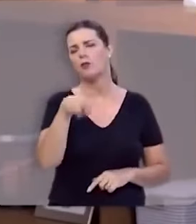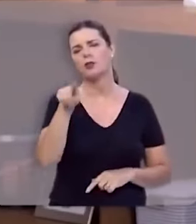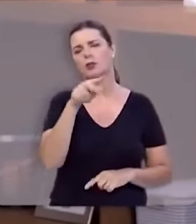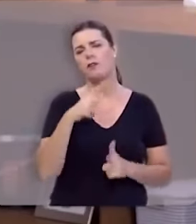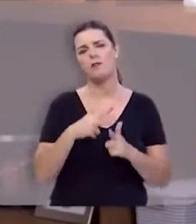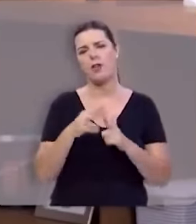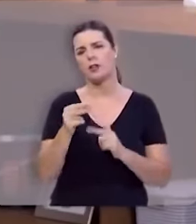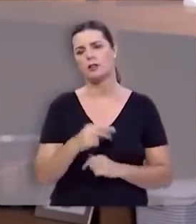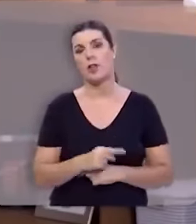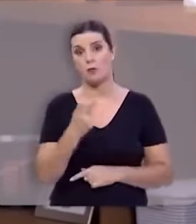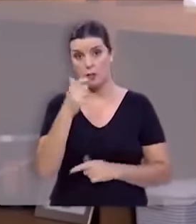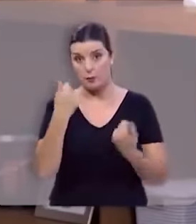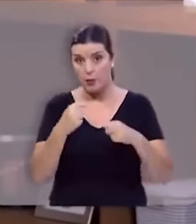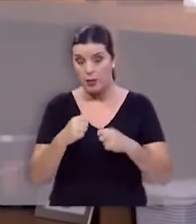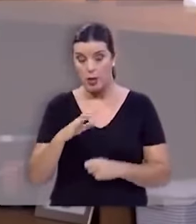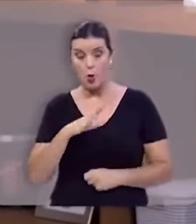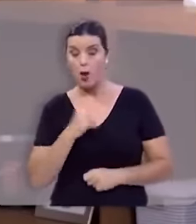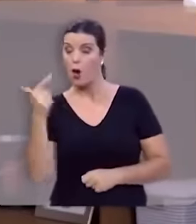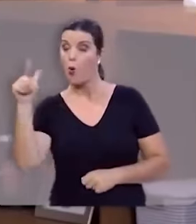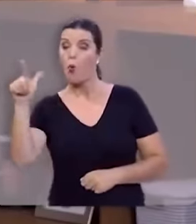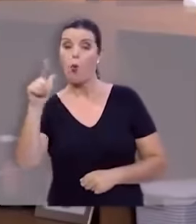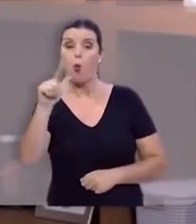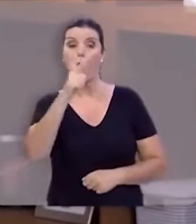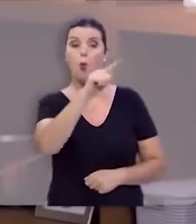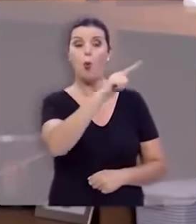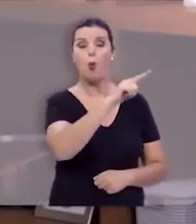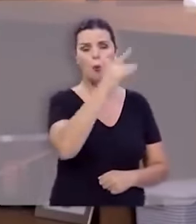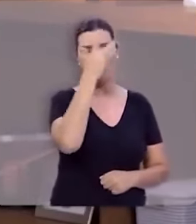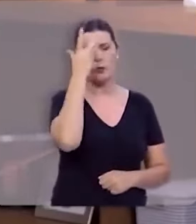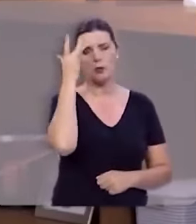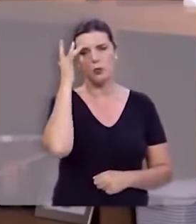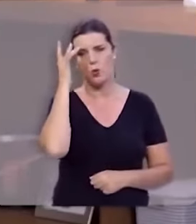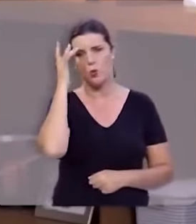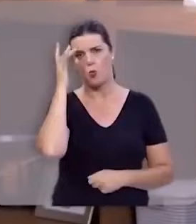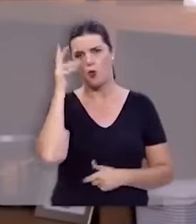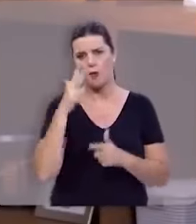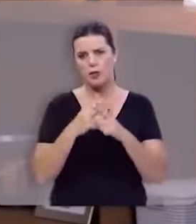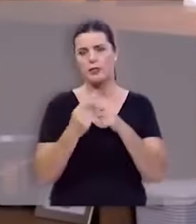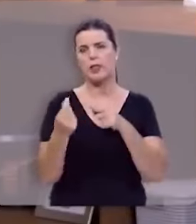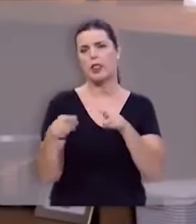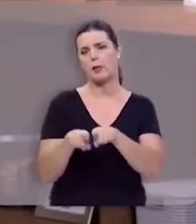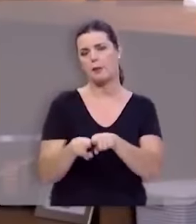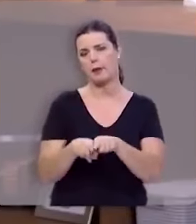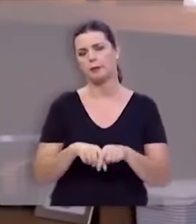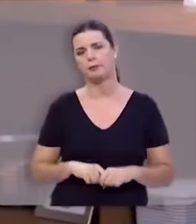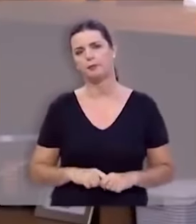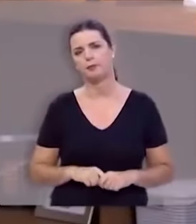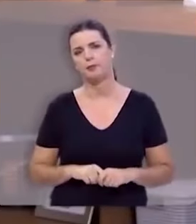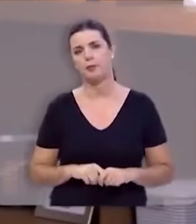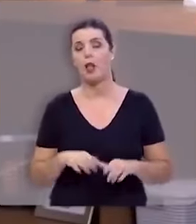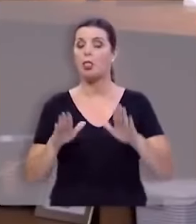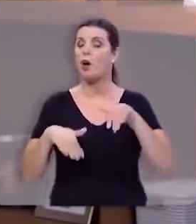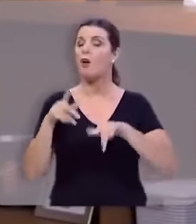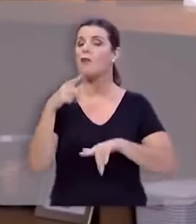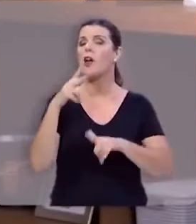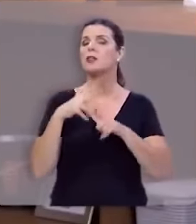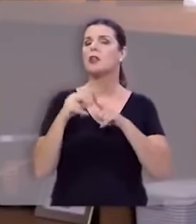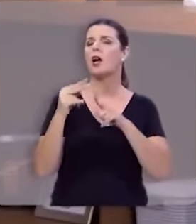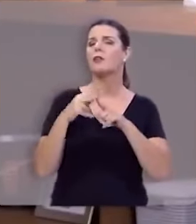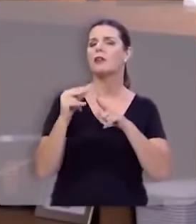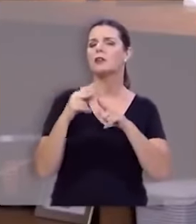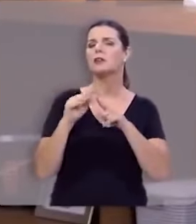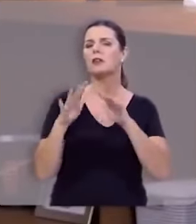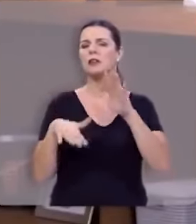vencer você precisa encorajar outros a vencerem talvez a luta é carreira